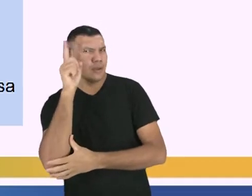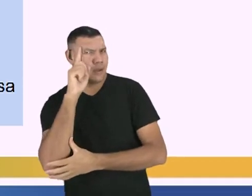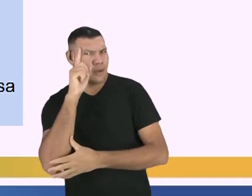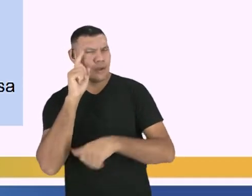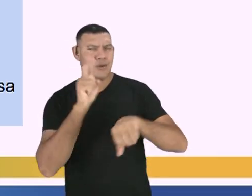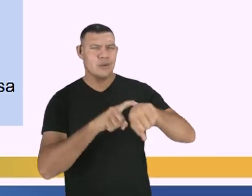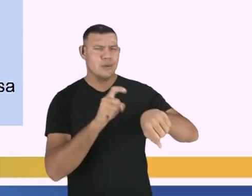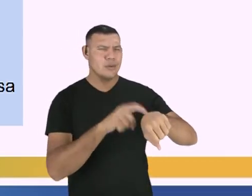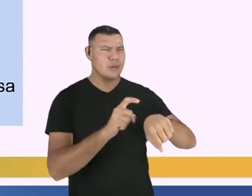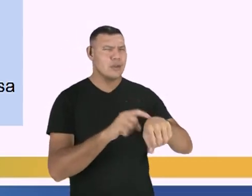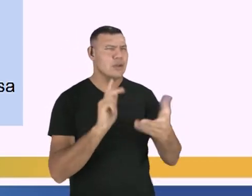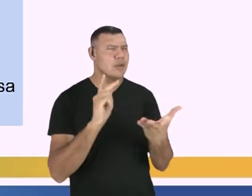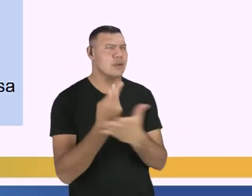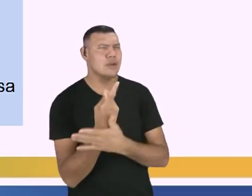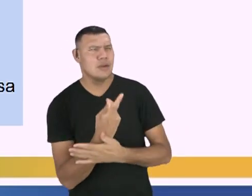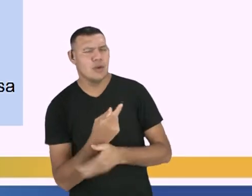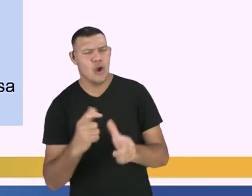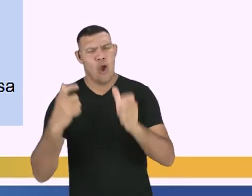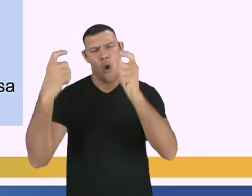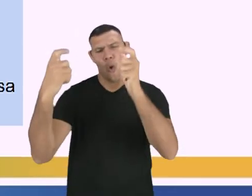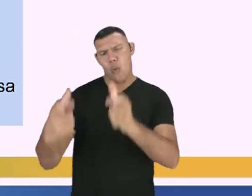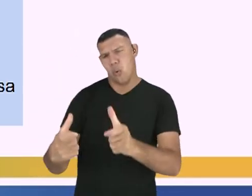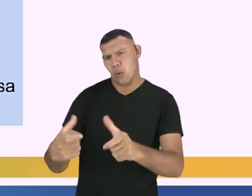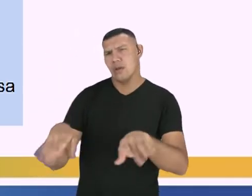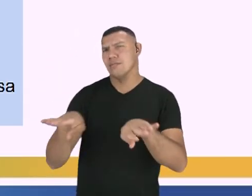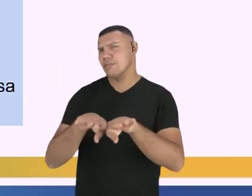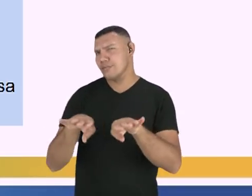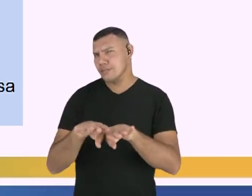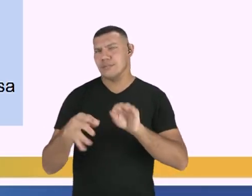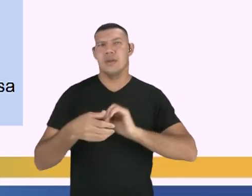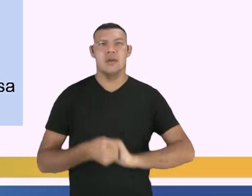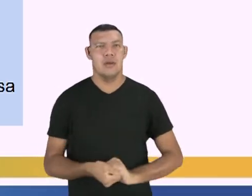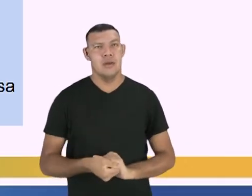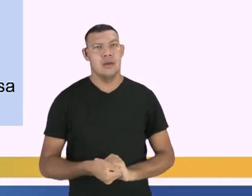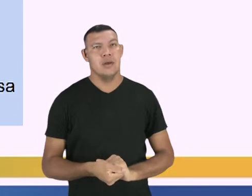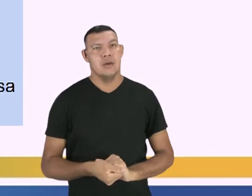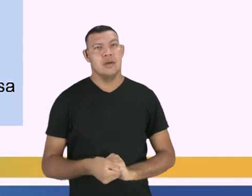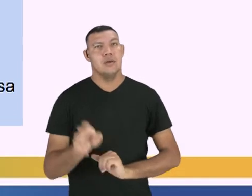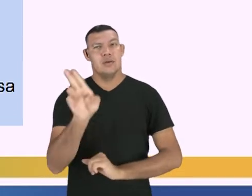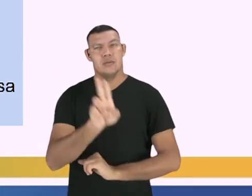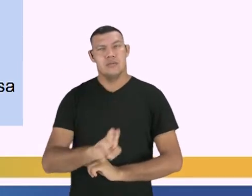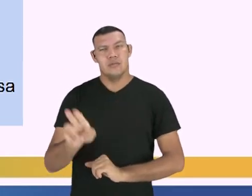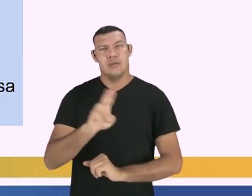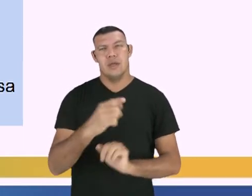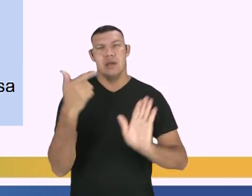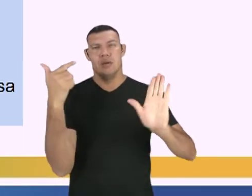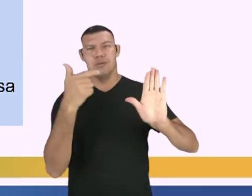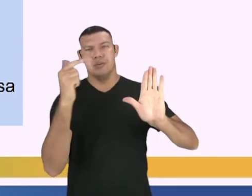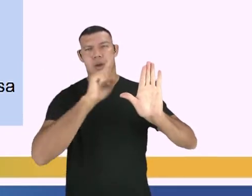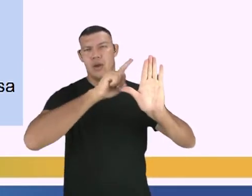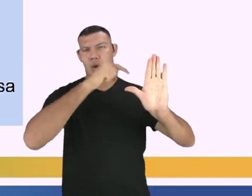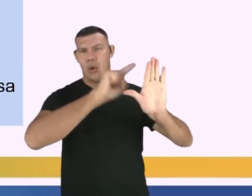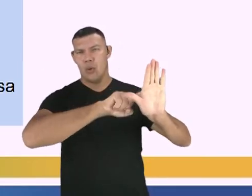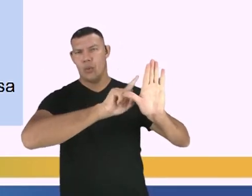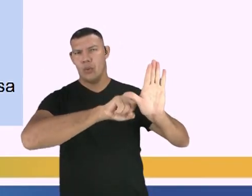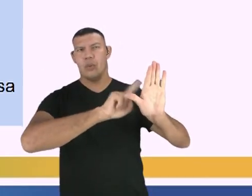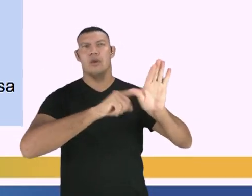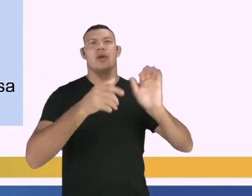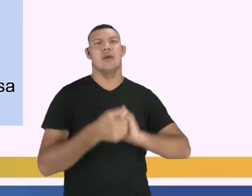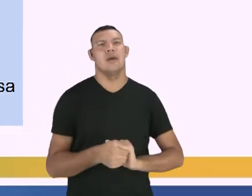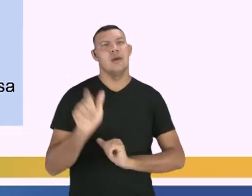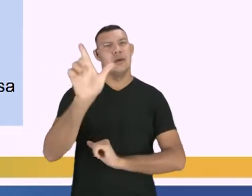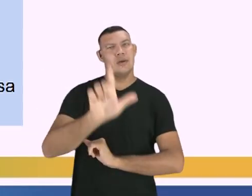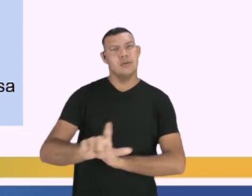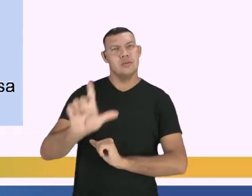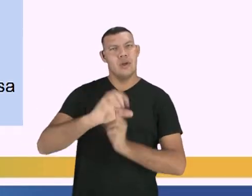tempo em que ela ocorreu, o lugar em que a crônica ocorreu? Usa um tom irônico, humorístico, lírico